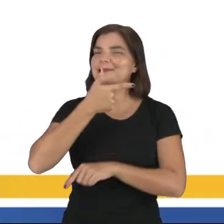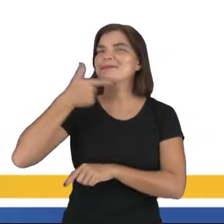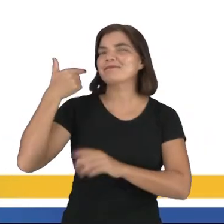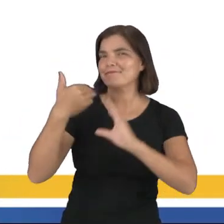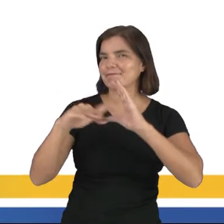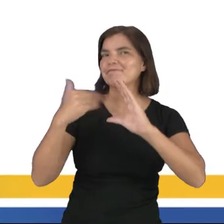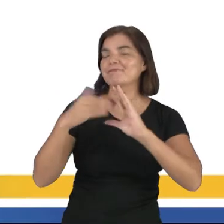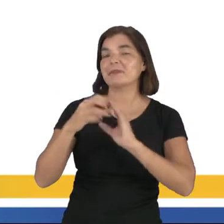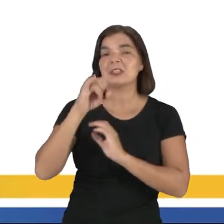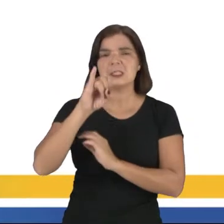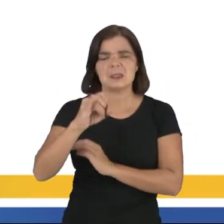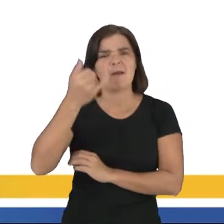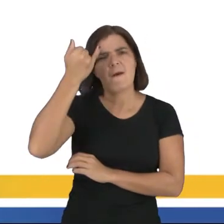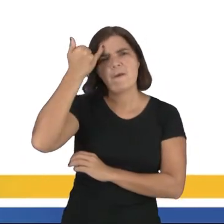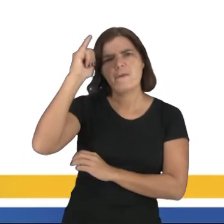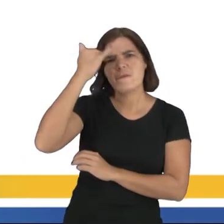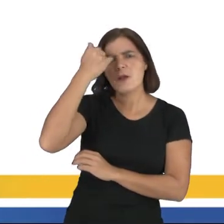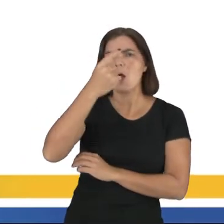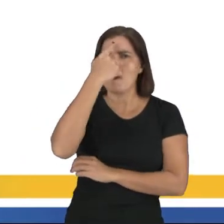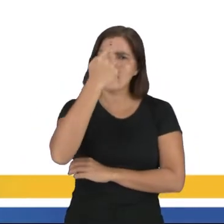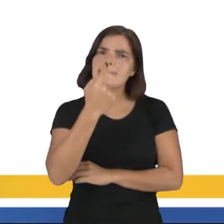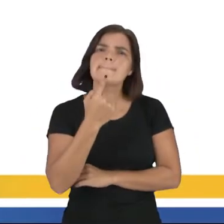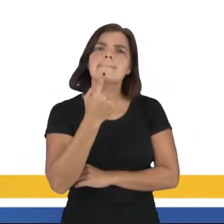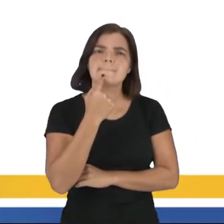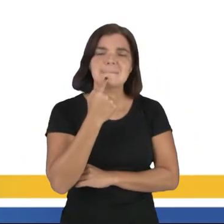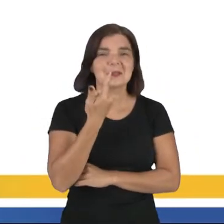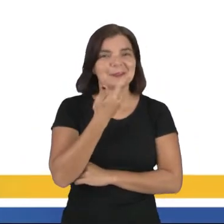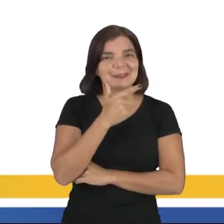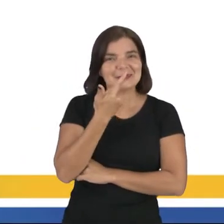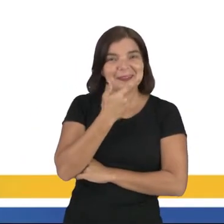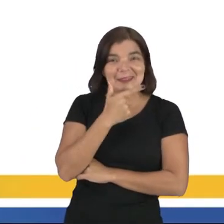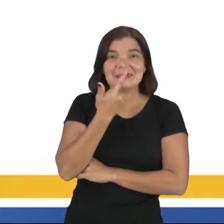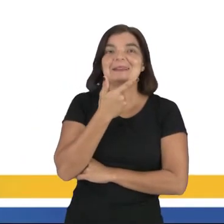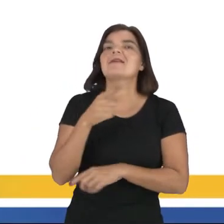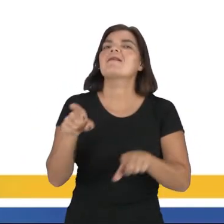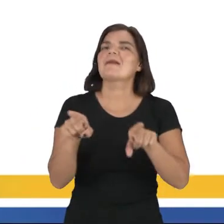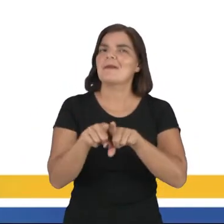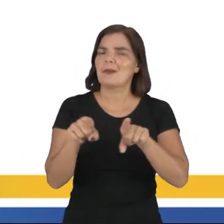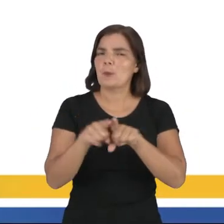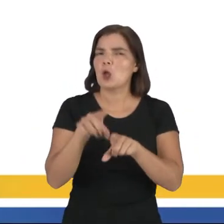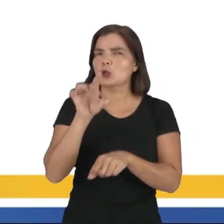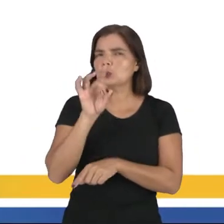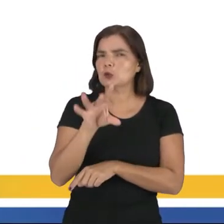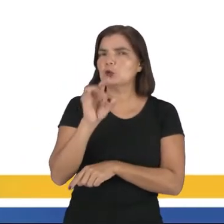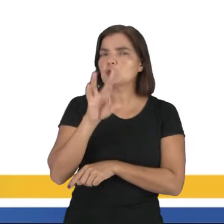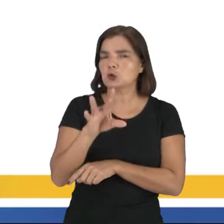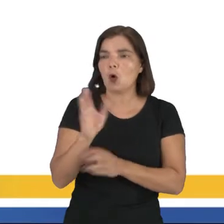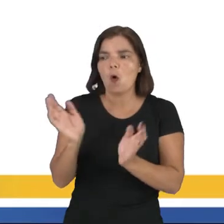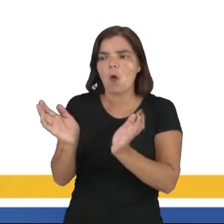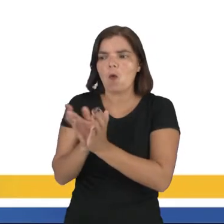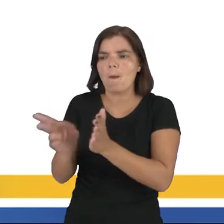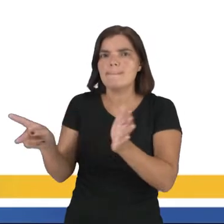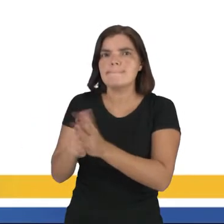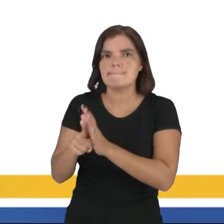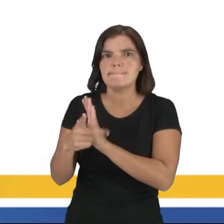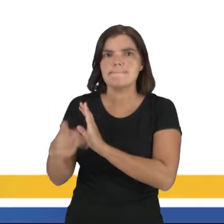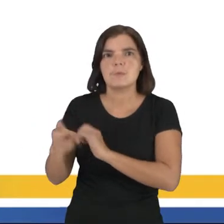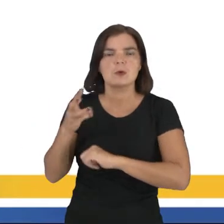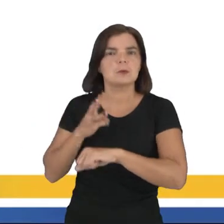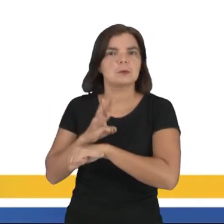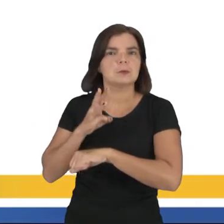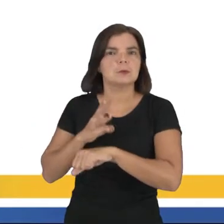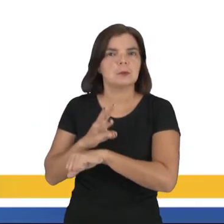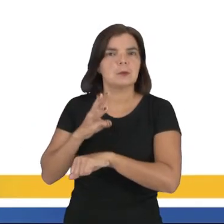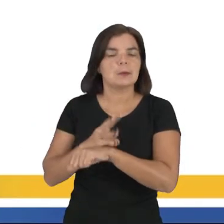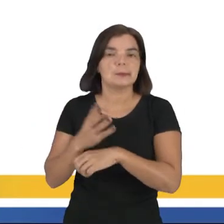rapidamente. Se eu crio uma imagem que traz humor, e essa imagem fica somente em um grupo específico de